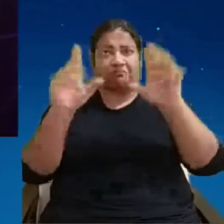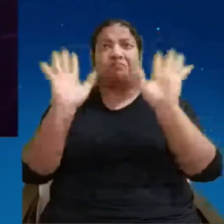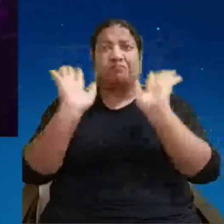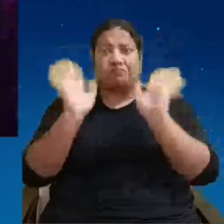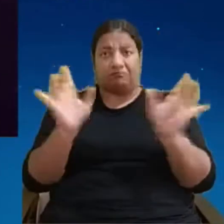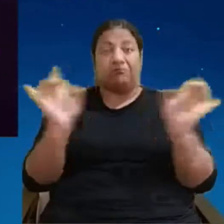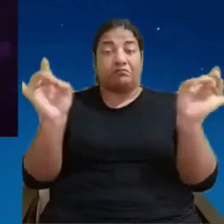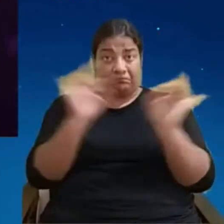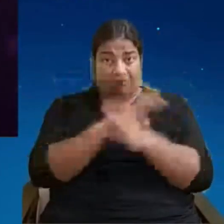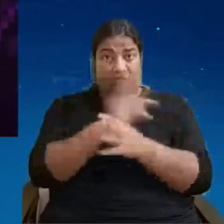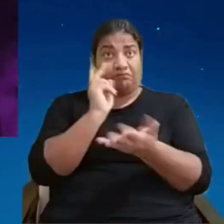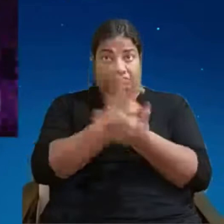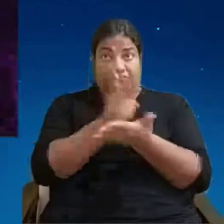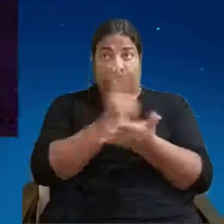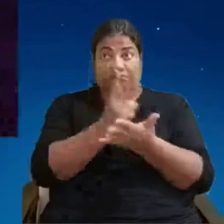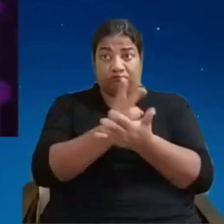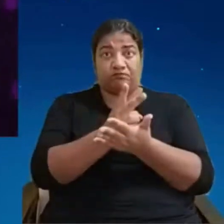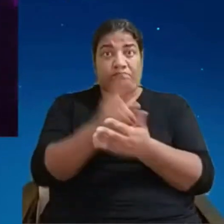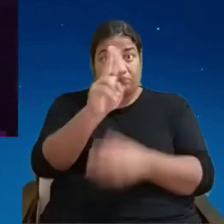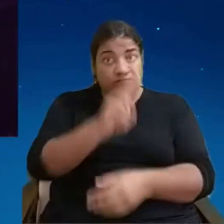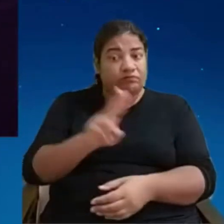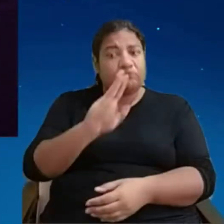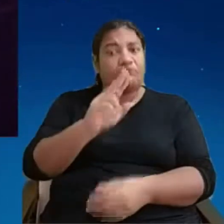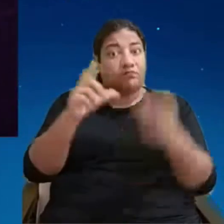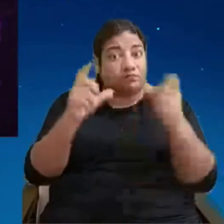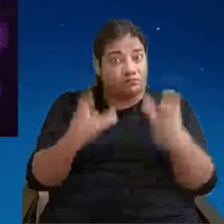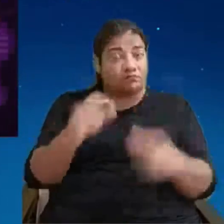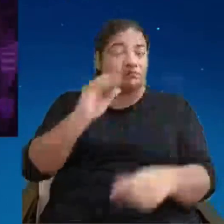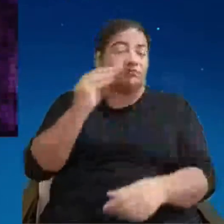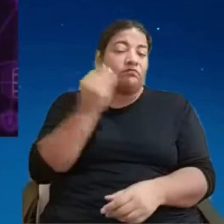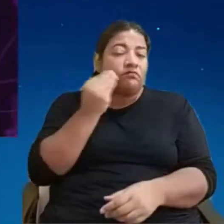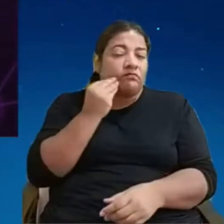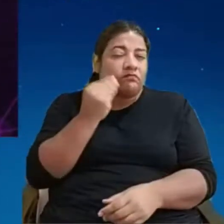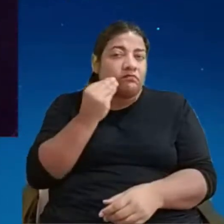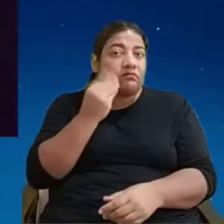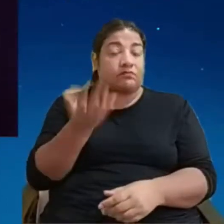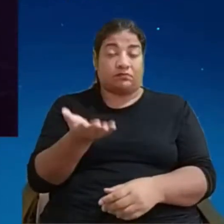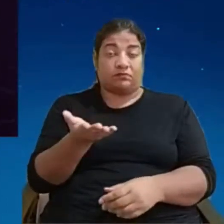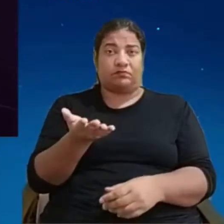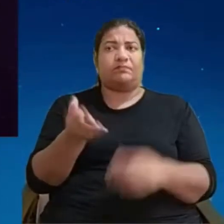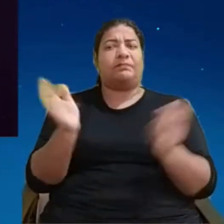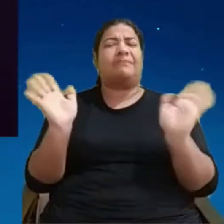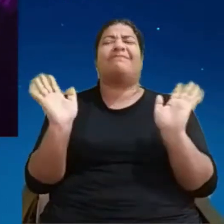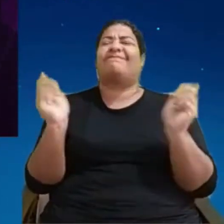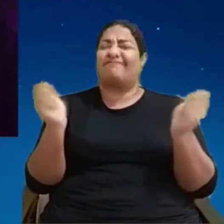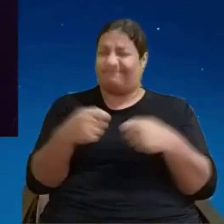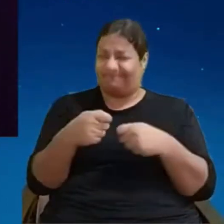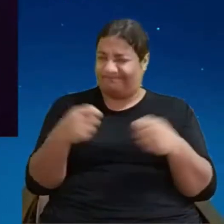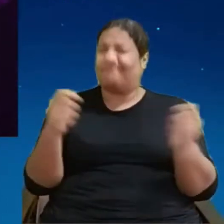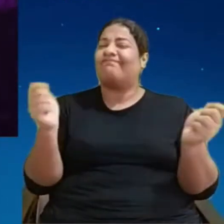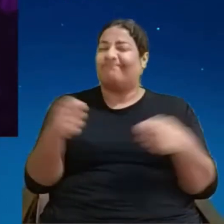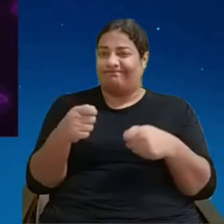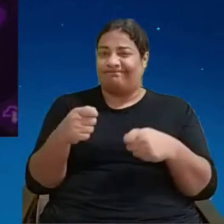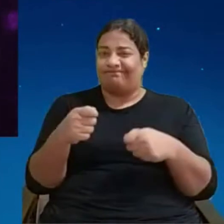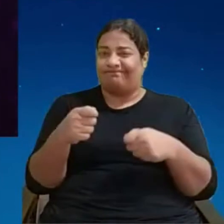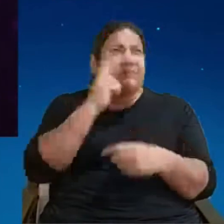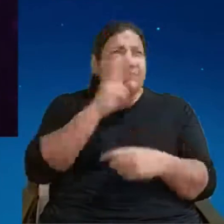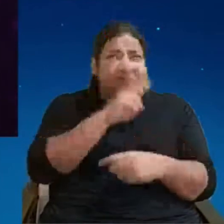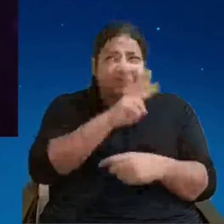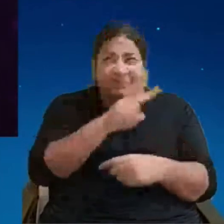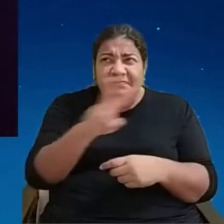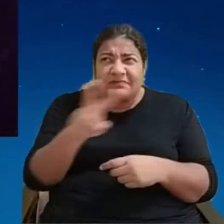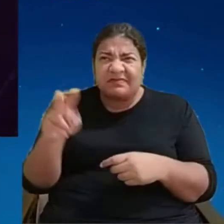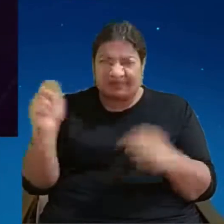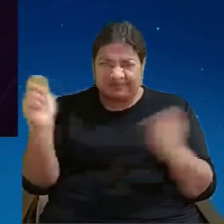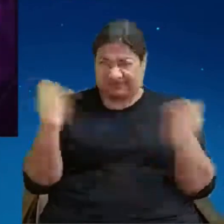Tudo. E aqui a provocação é que, cara, dá para fazer. Na hora que você visita Dubai, cara,